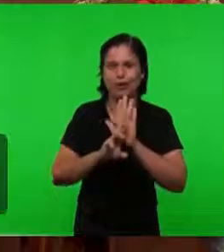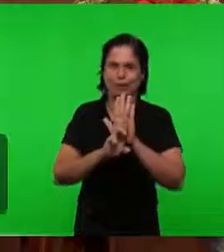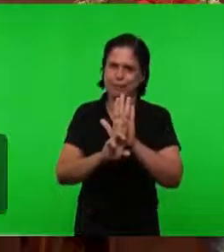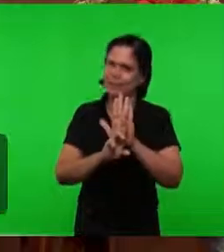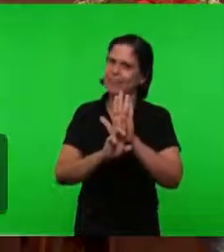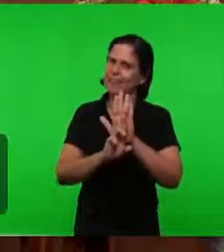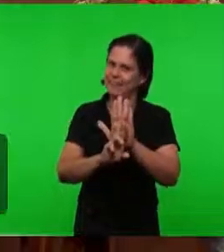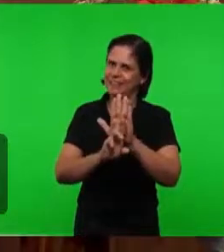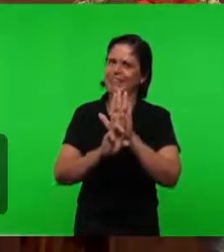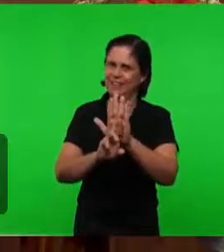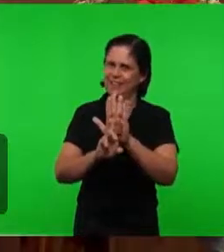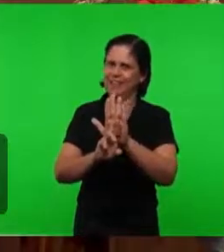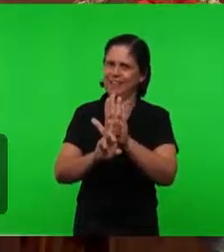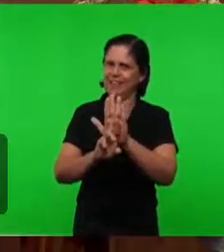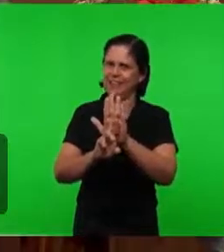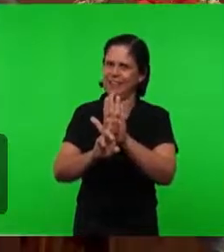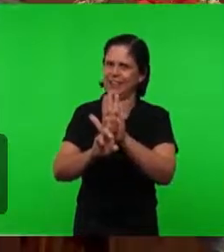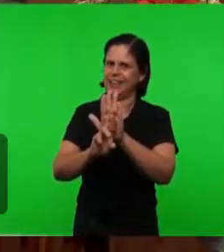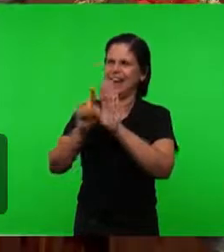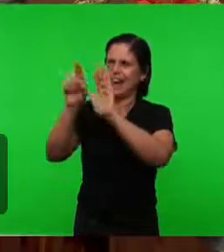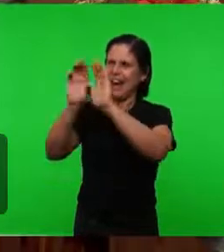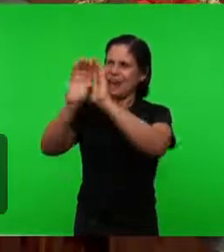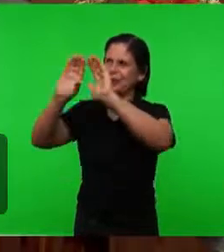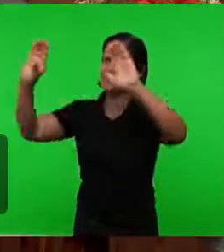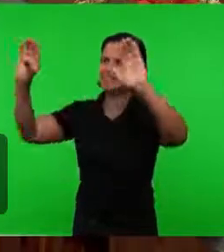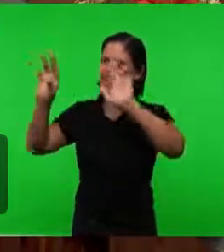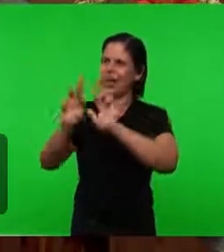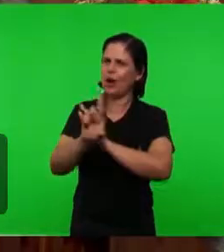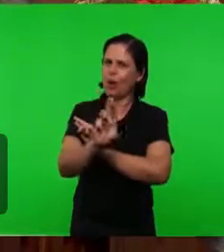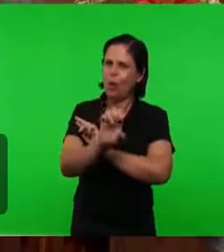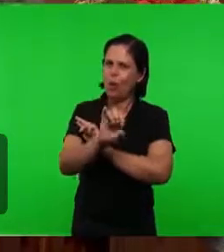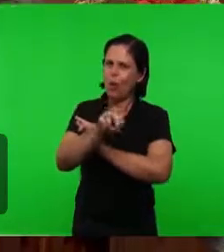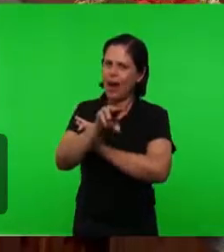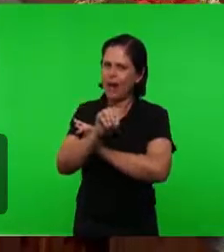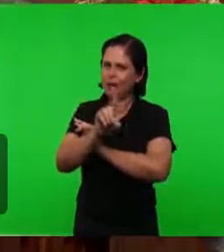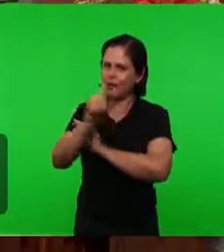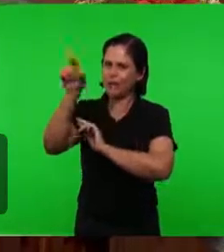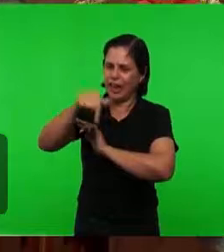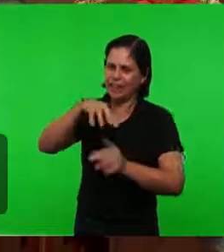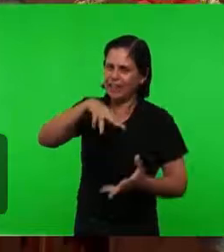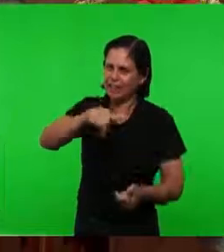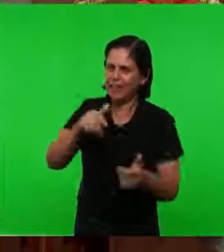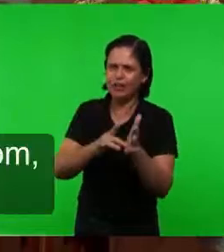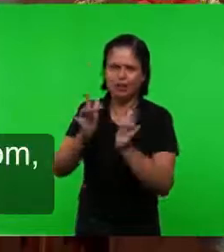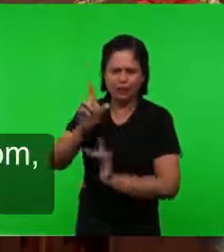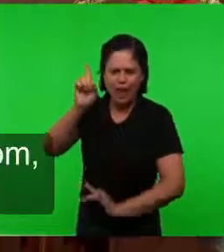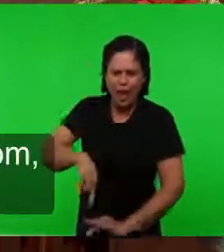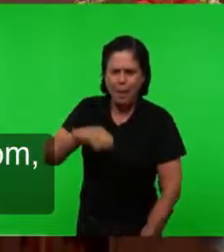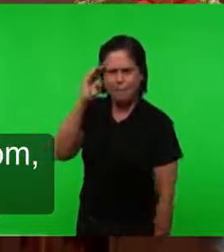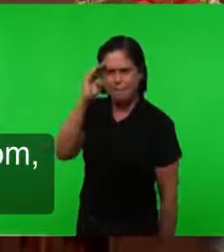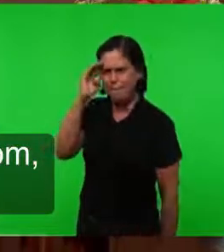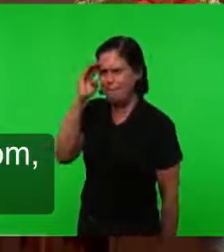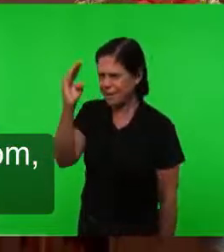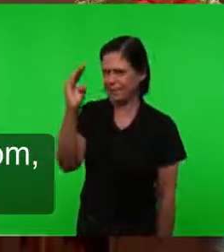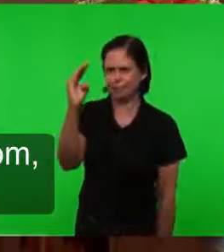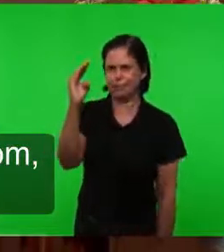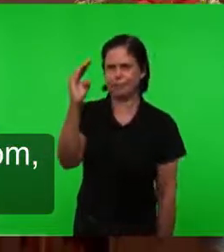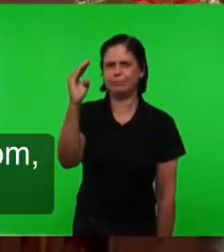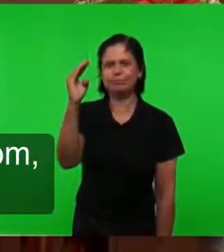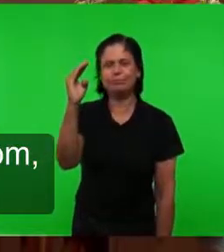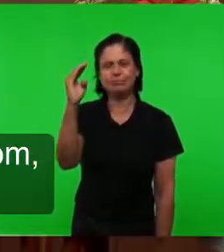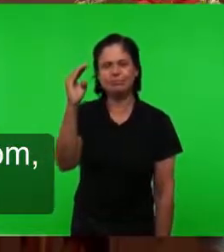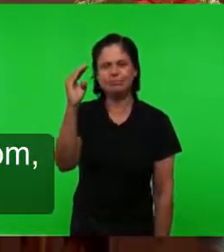O reino De Deus Aqui na terra Jesus Portanto Se apresenta